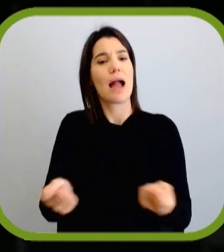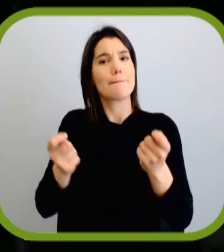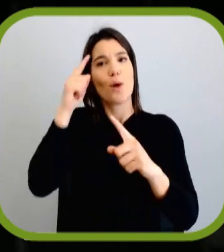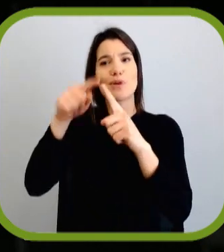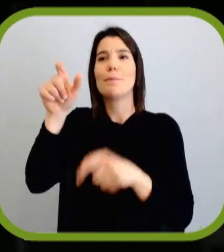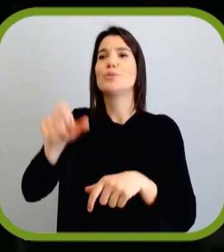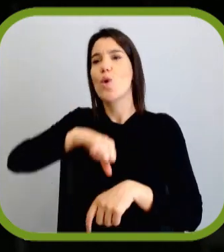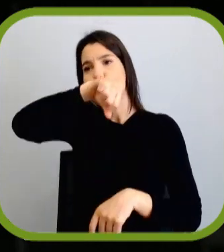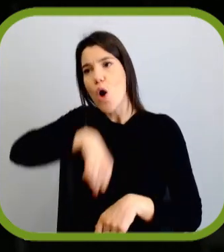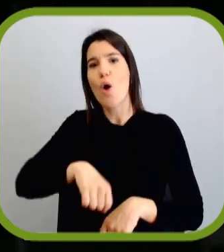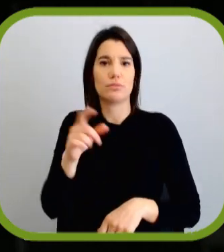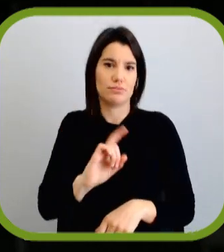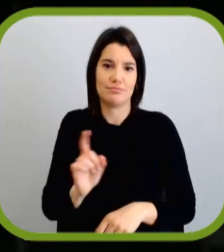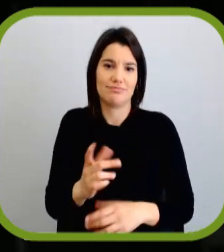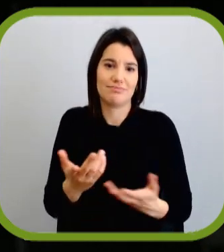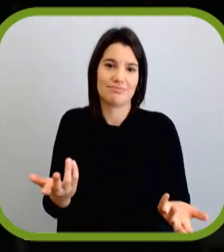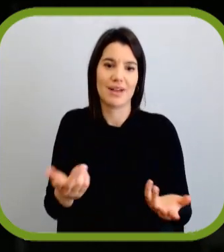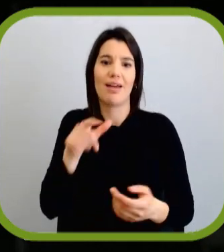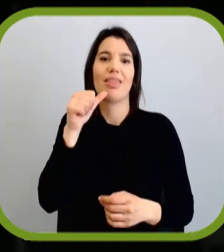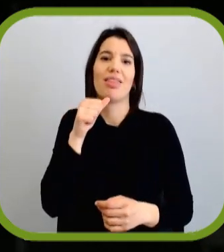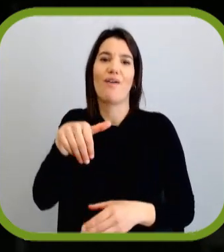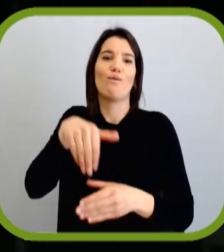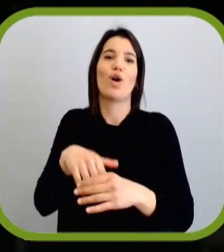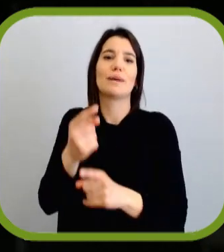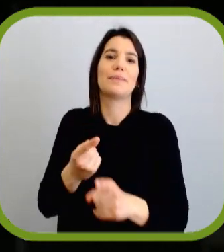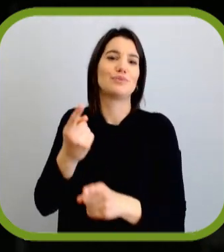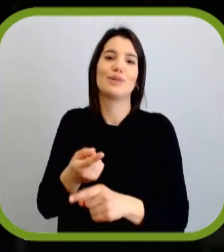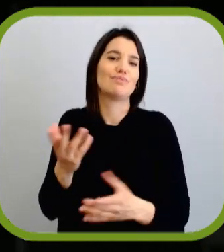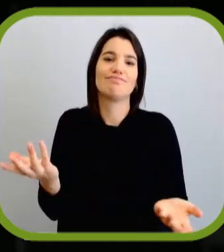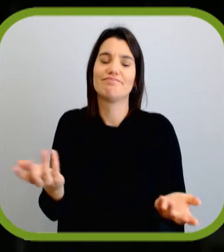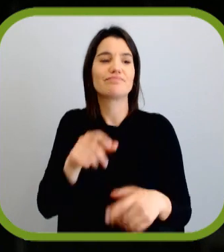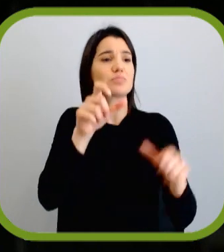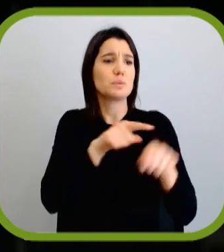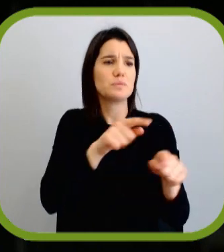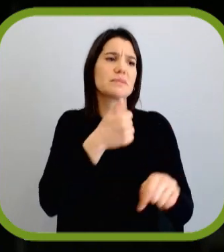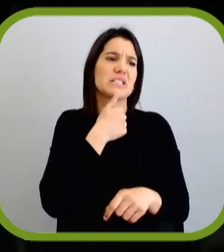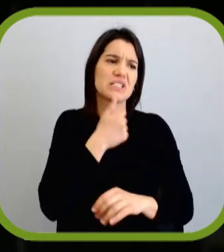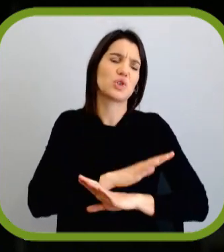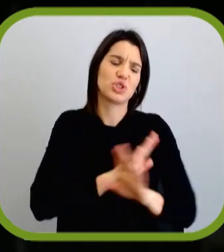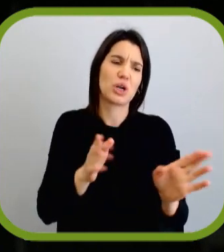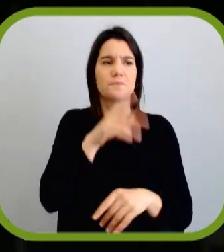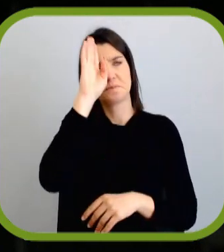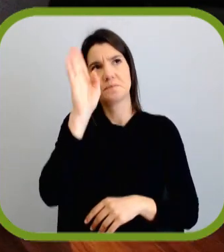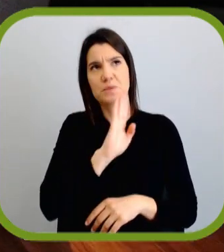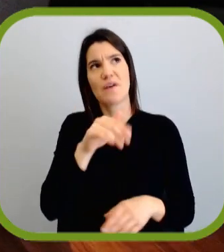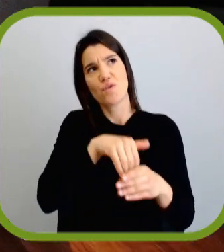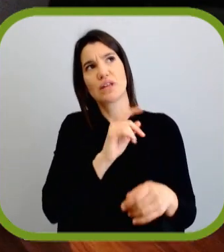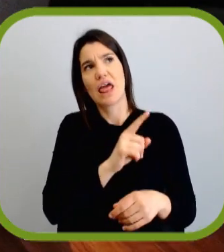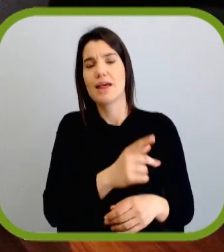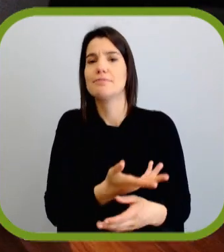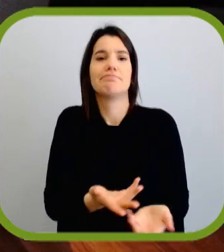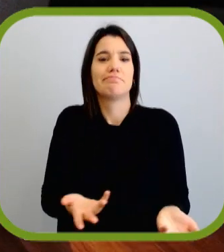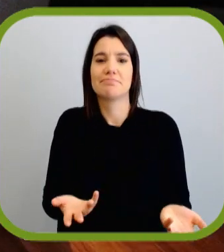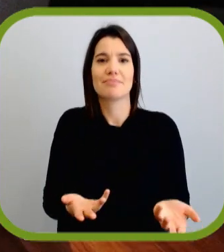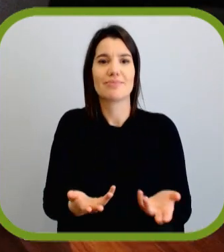campanhas não se dirigem aos fãs, que são aqueles eleitores que votam sempre no mesmo partido, não se dirigem às pessoas que já decidiram a quem vão